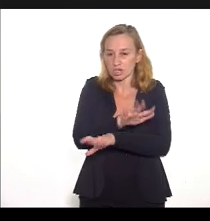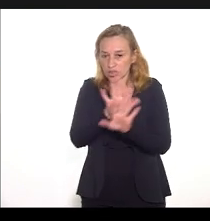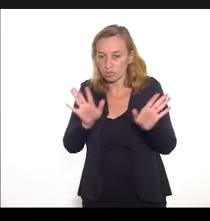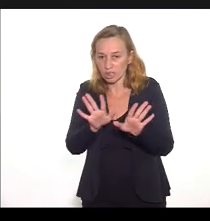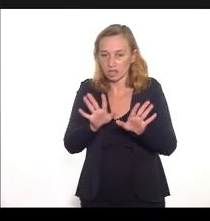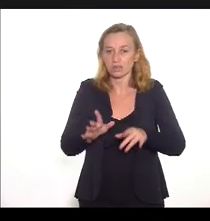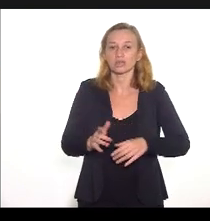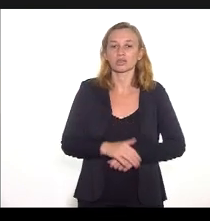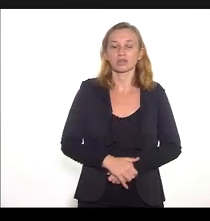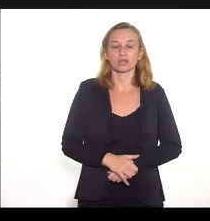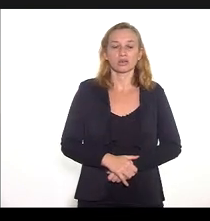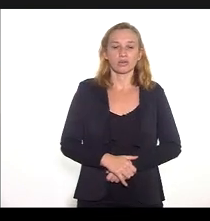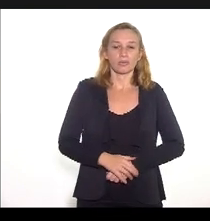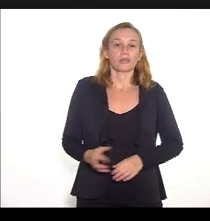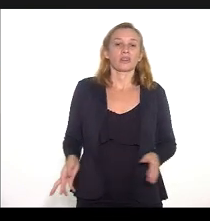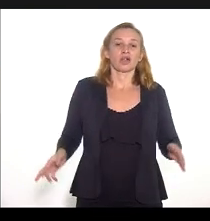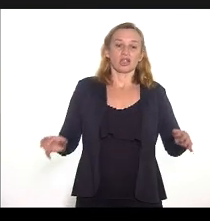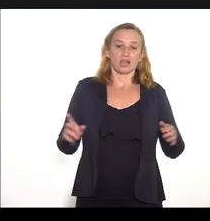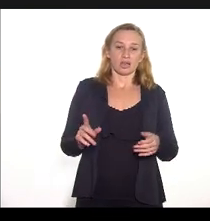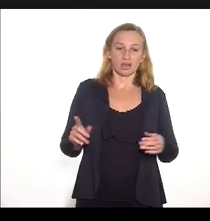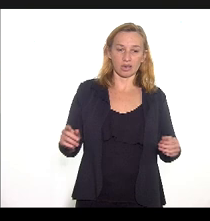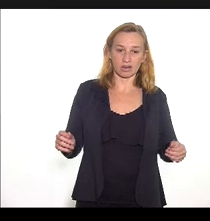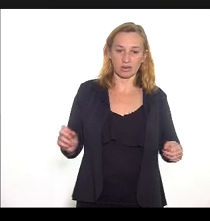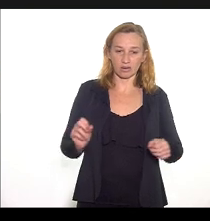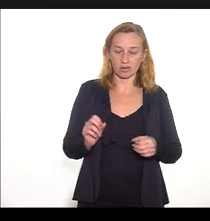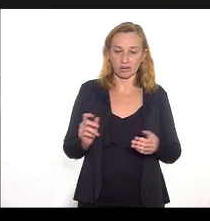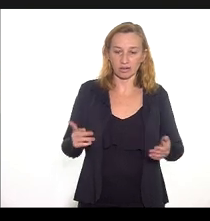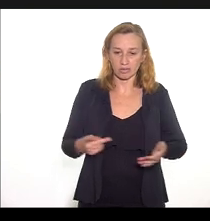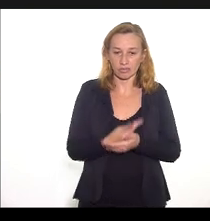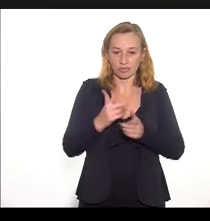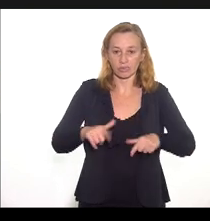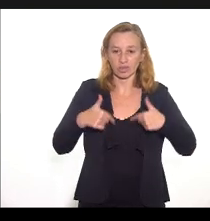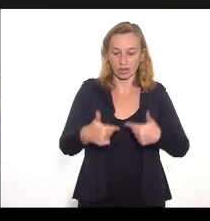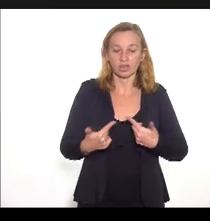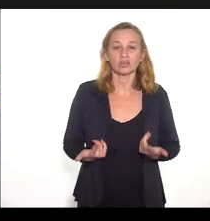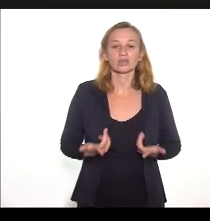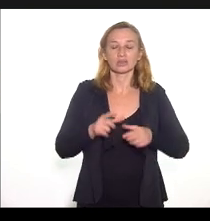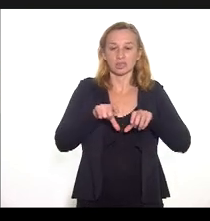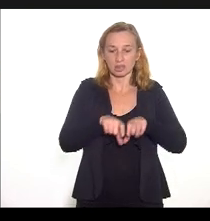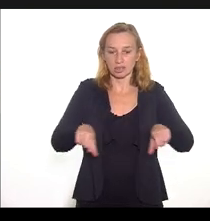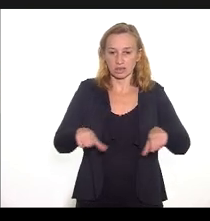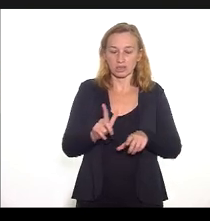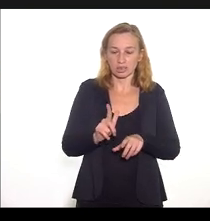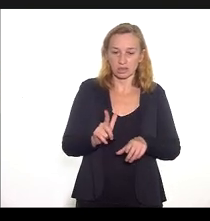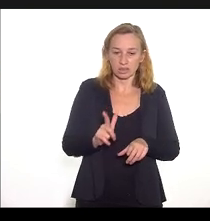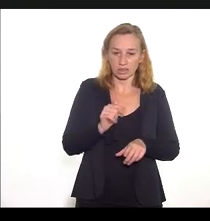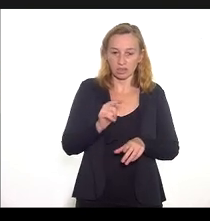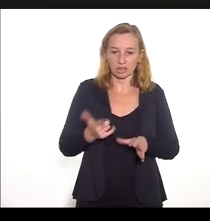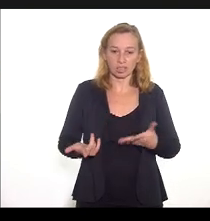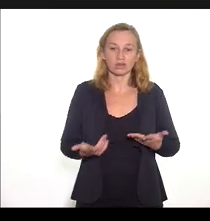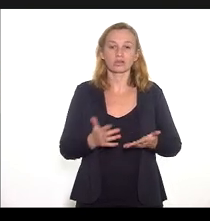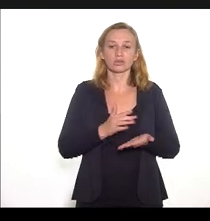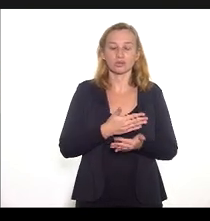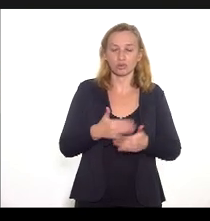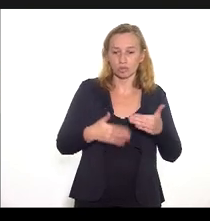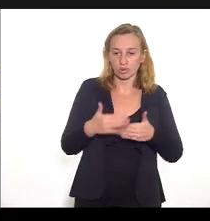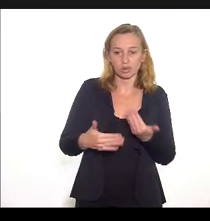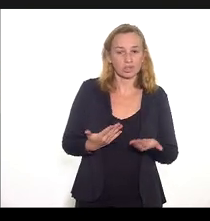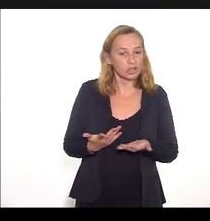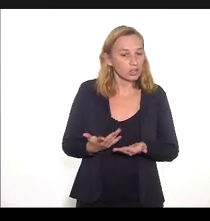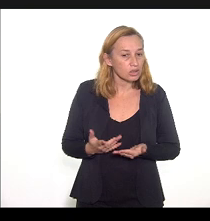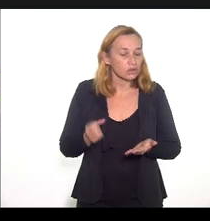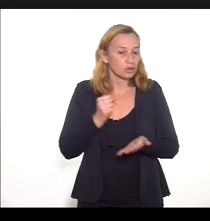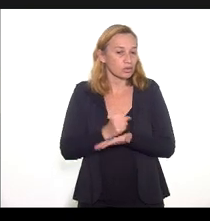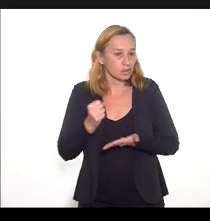aquisições. A realização de ações que buscam saneamento dos processos de aquisição por conta do histórico de